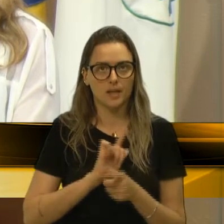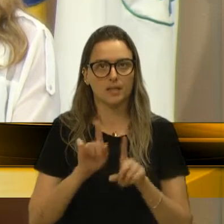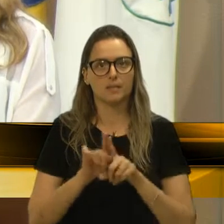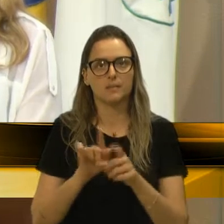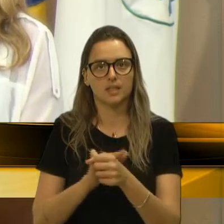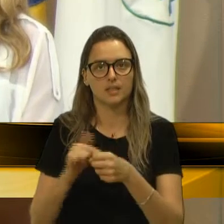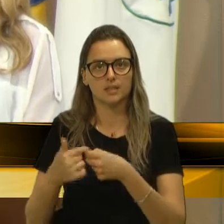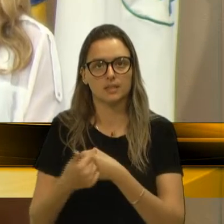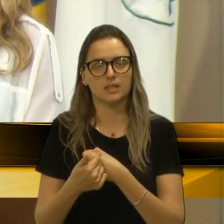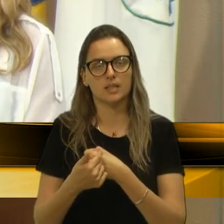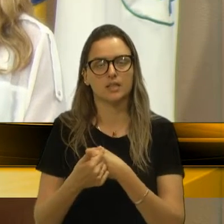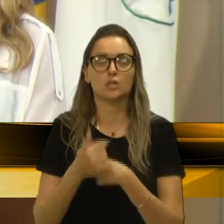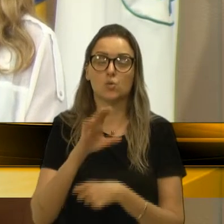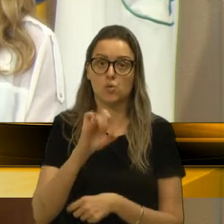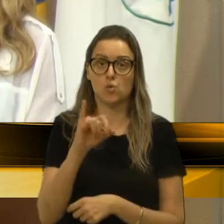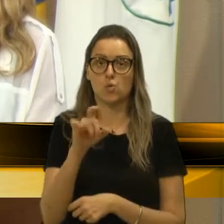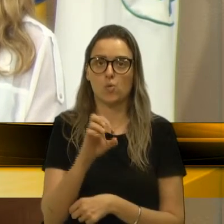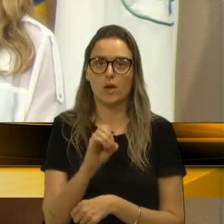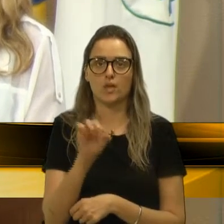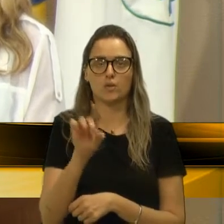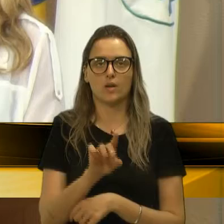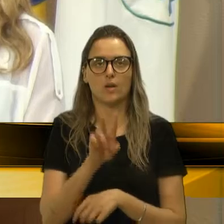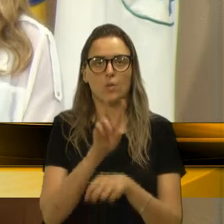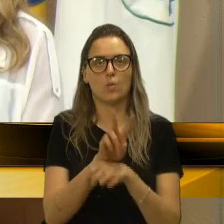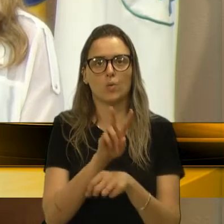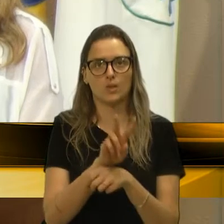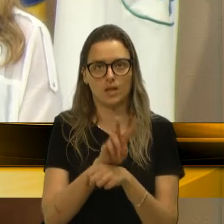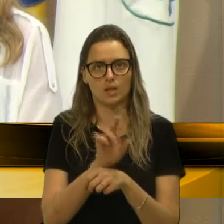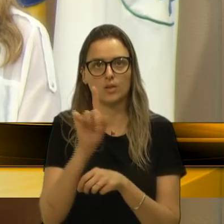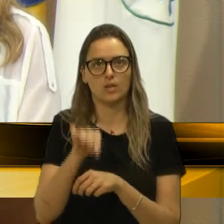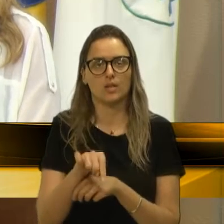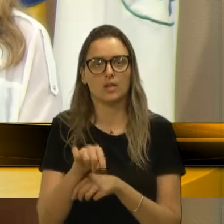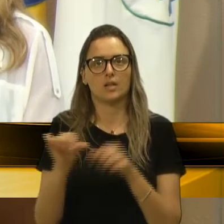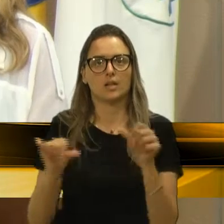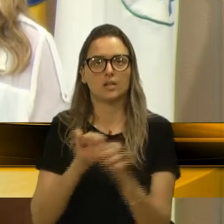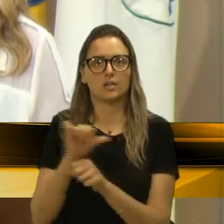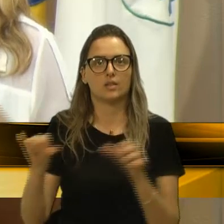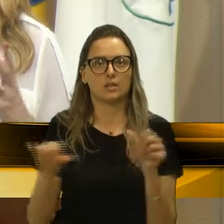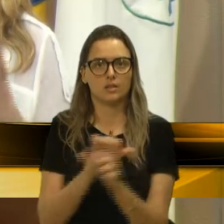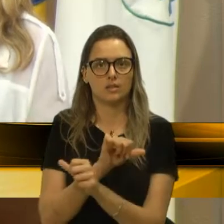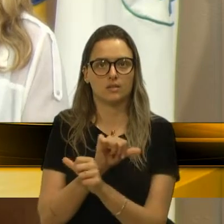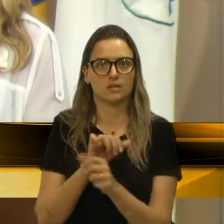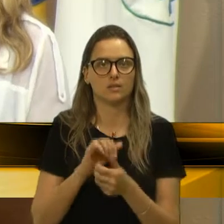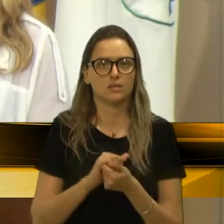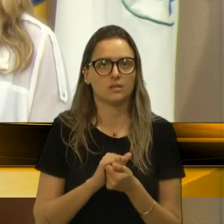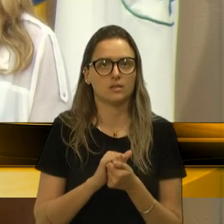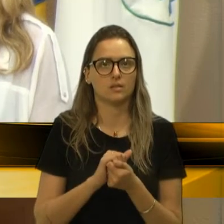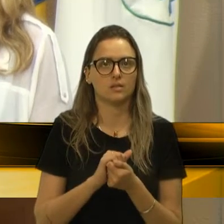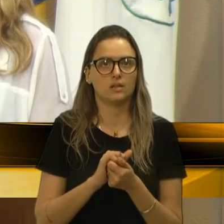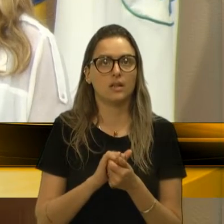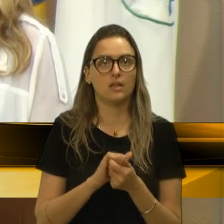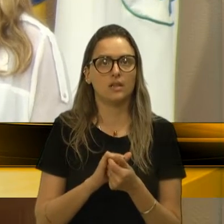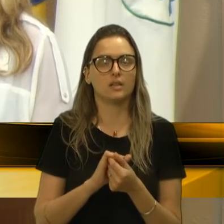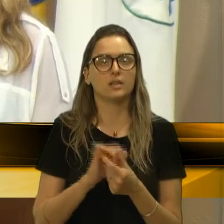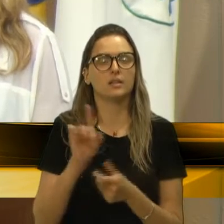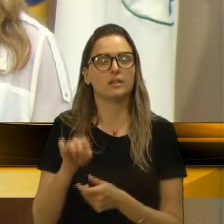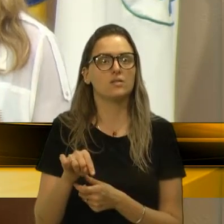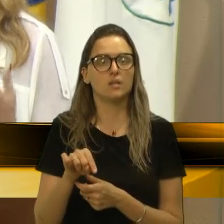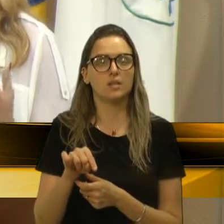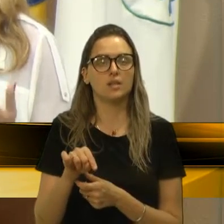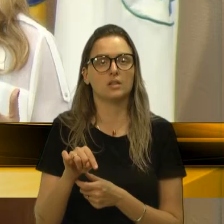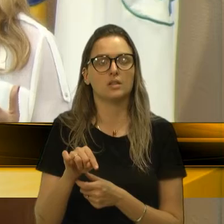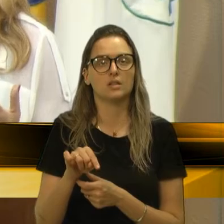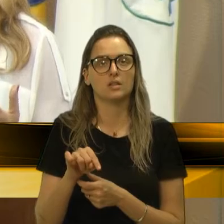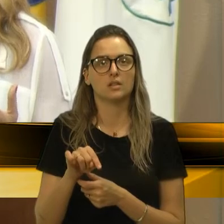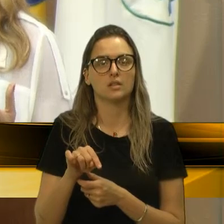cidade, que um dos eixos é a prevenção, era o desvio-risco. Então, esse conjunto de indicadores,